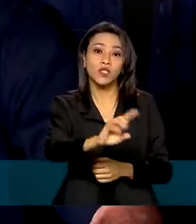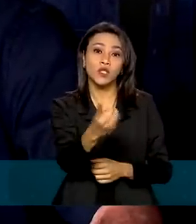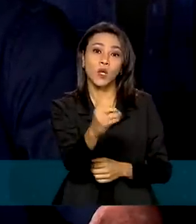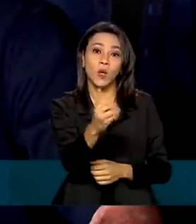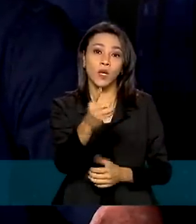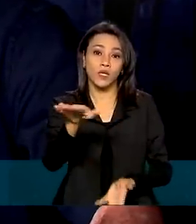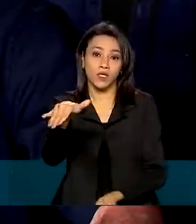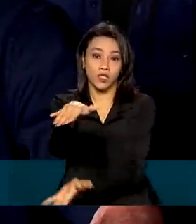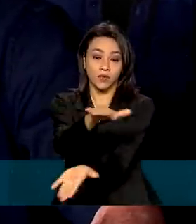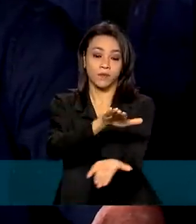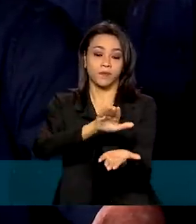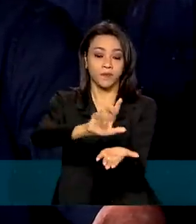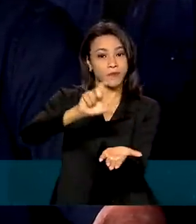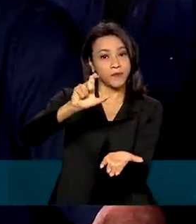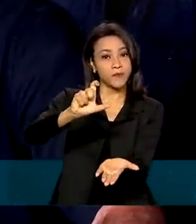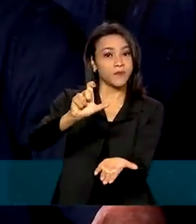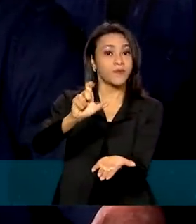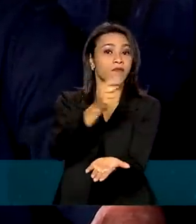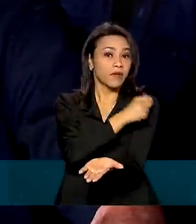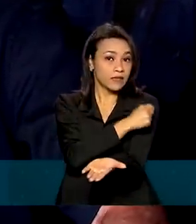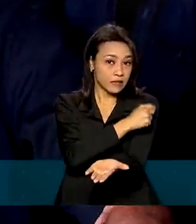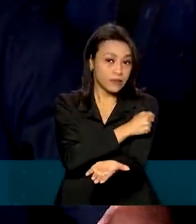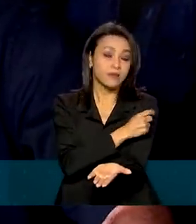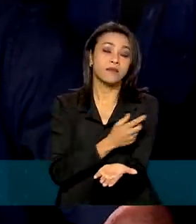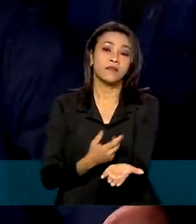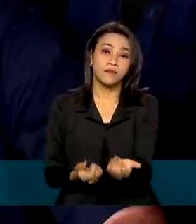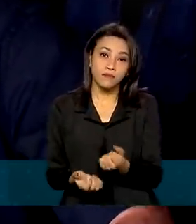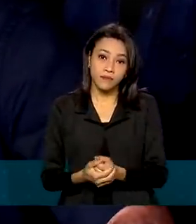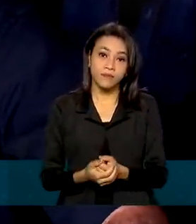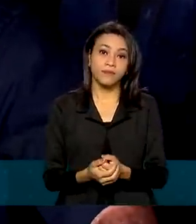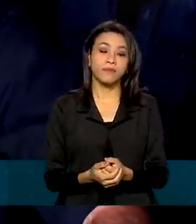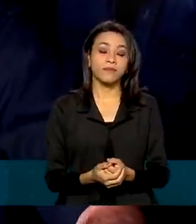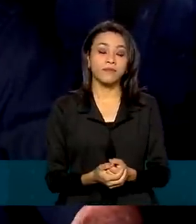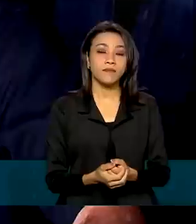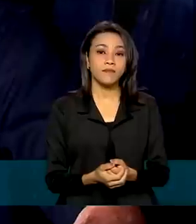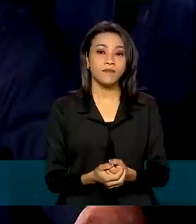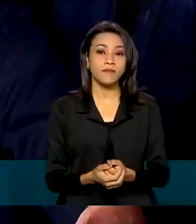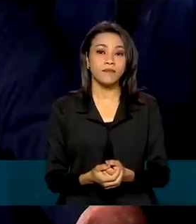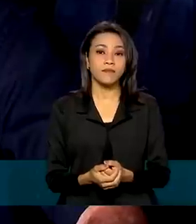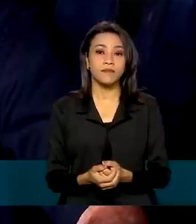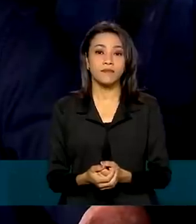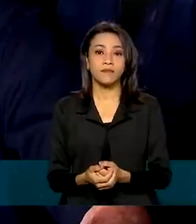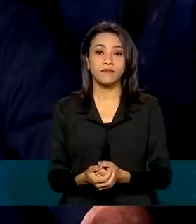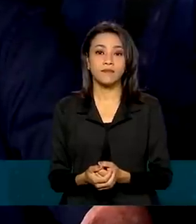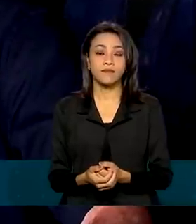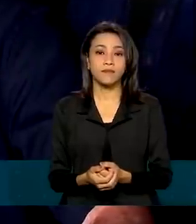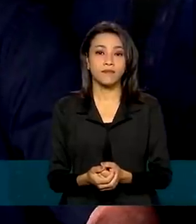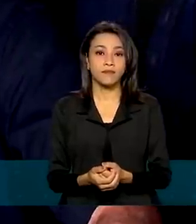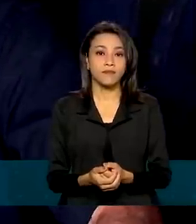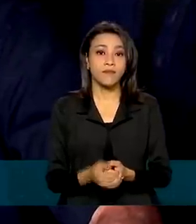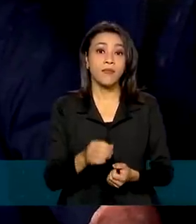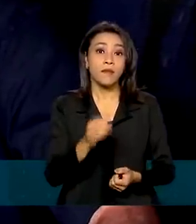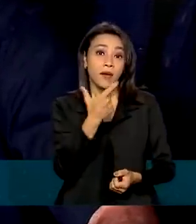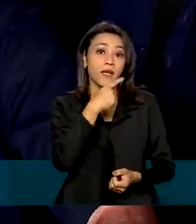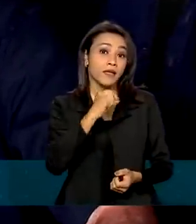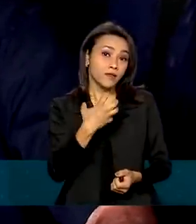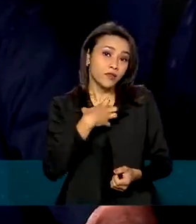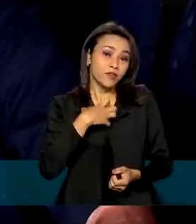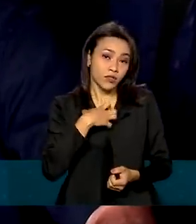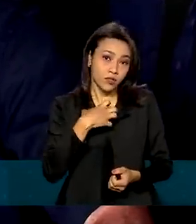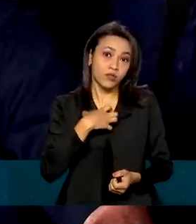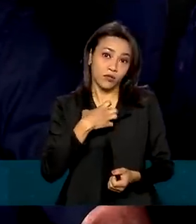se sentiu no dever de